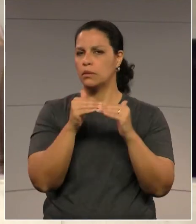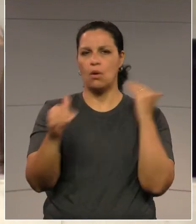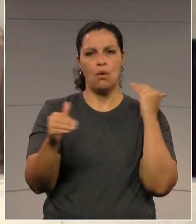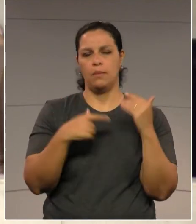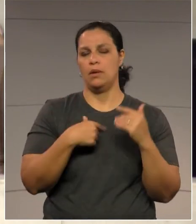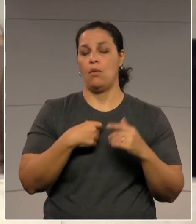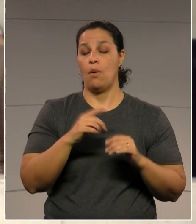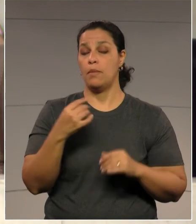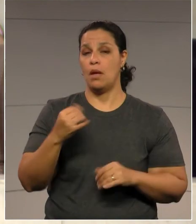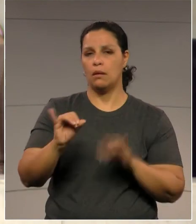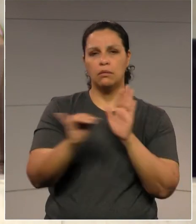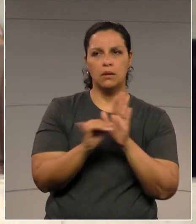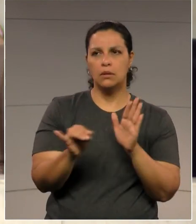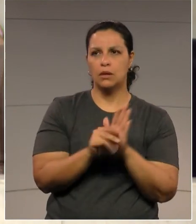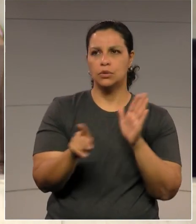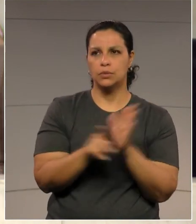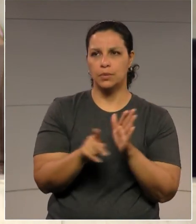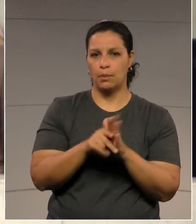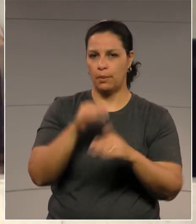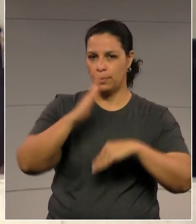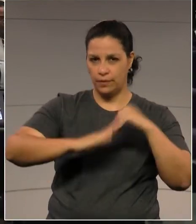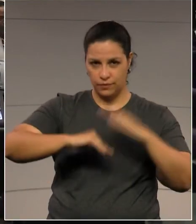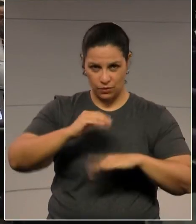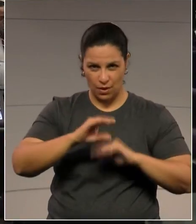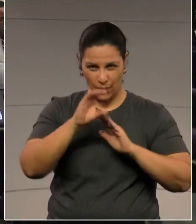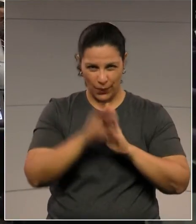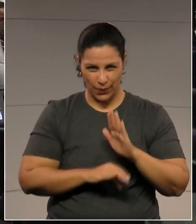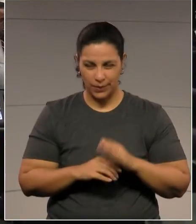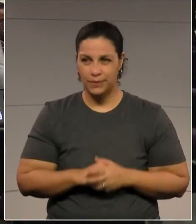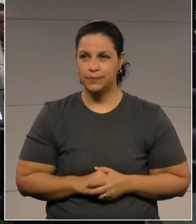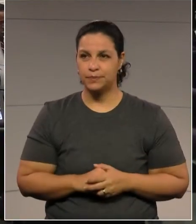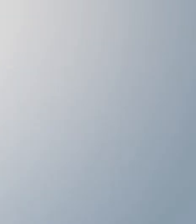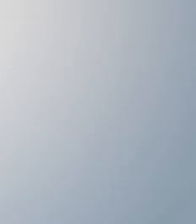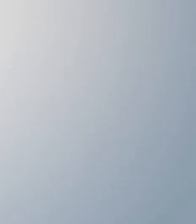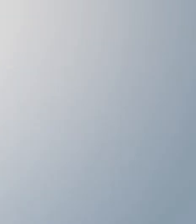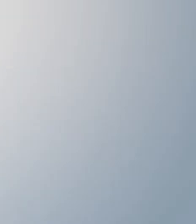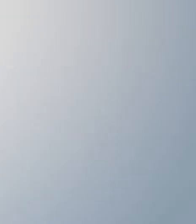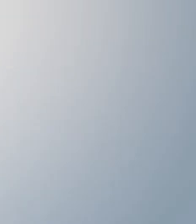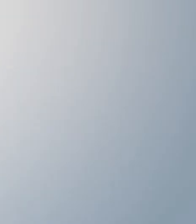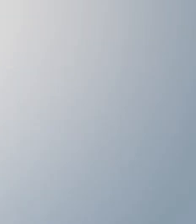currículo. Ok. Sr. presidente, obrigado.